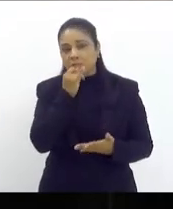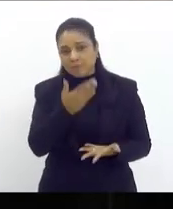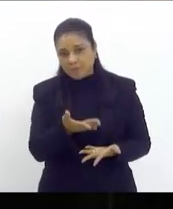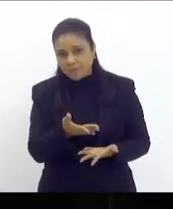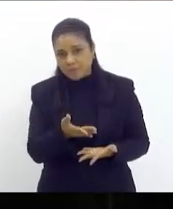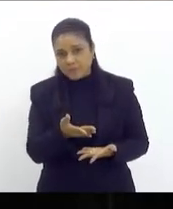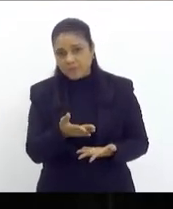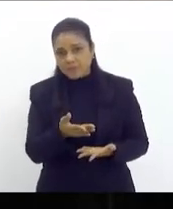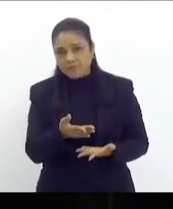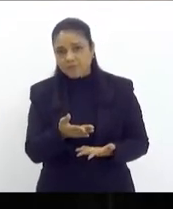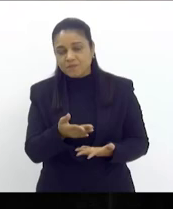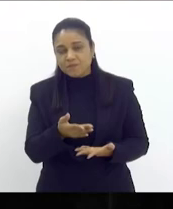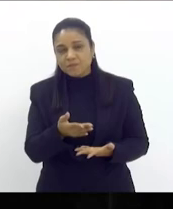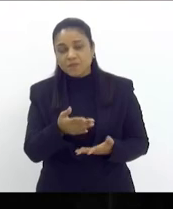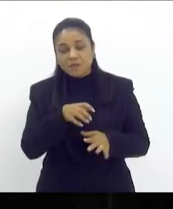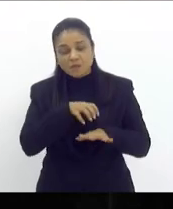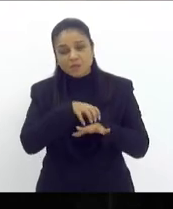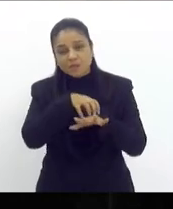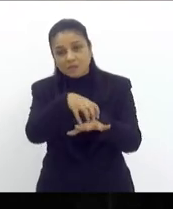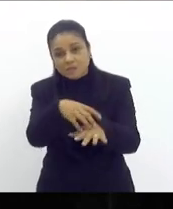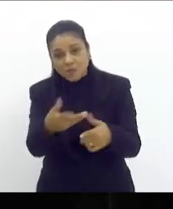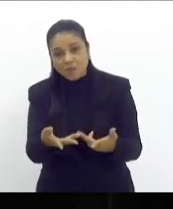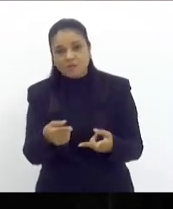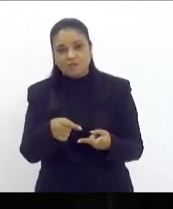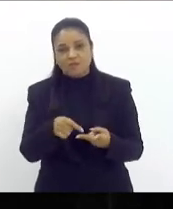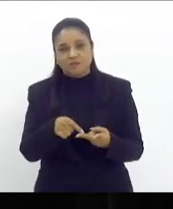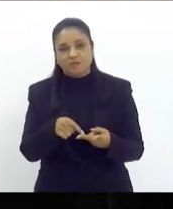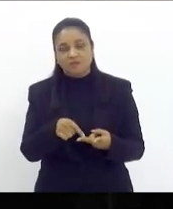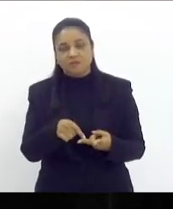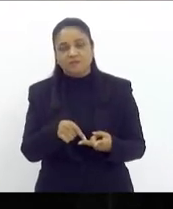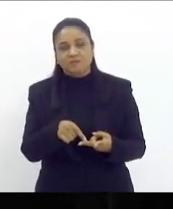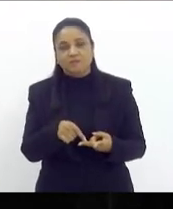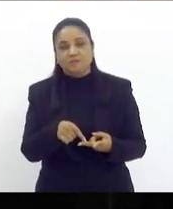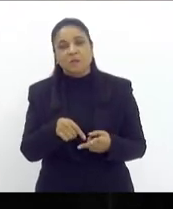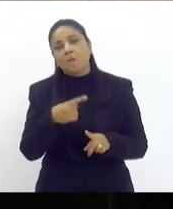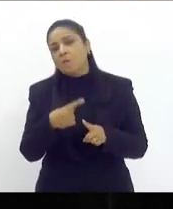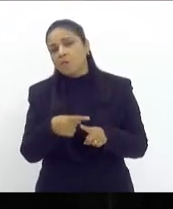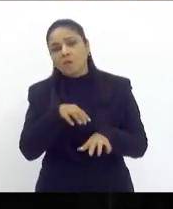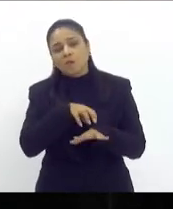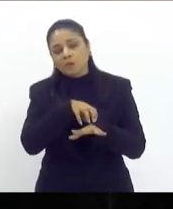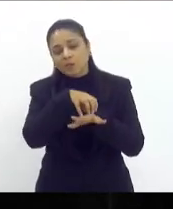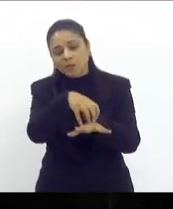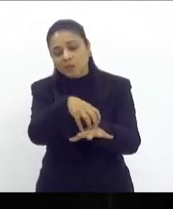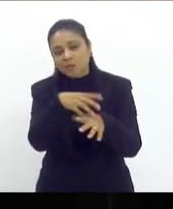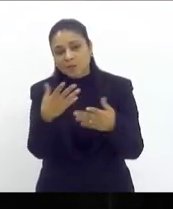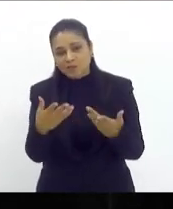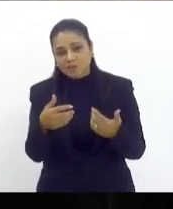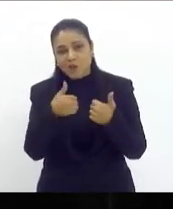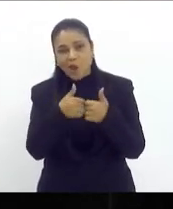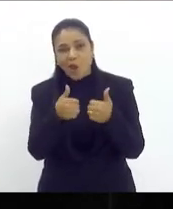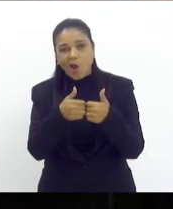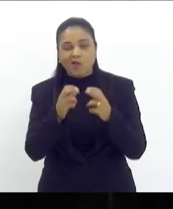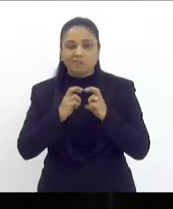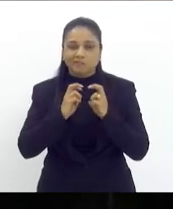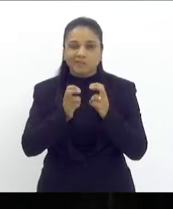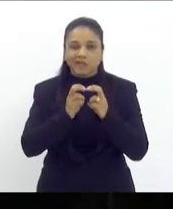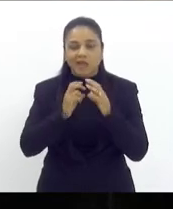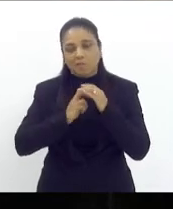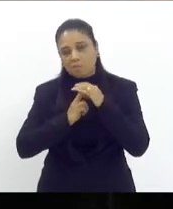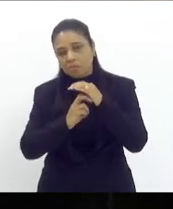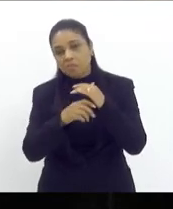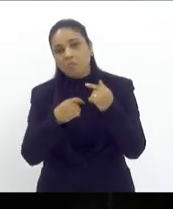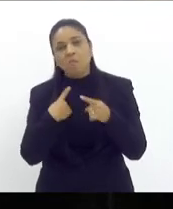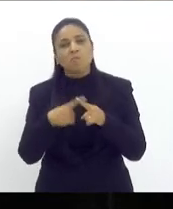o serviço de transporte e por que o serviço de transporte porque há subsídios